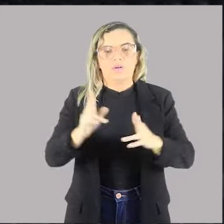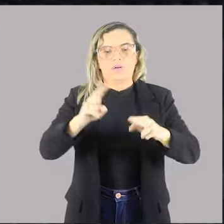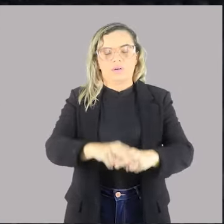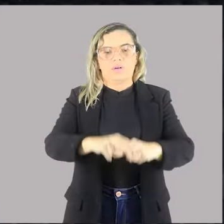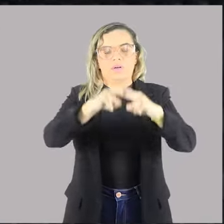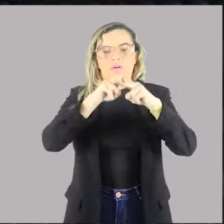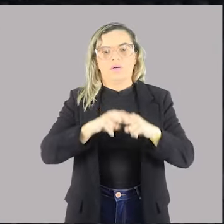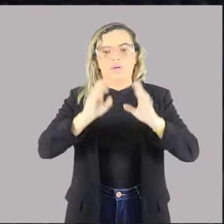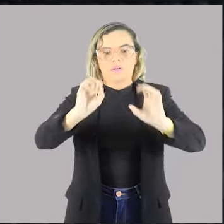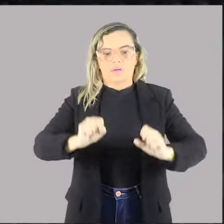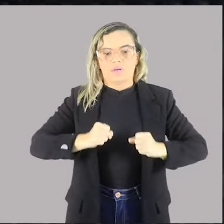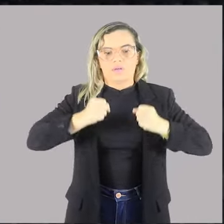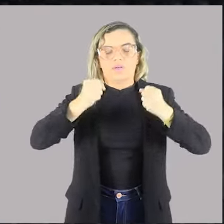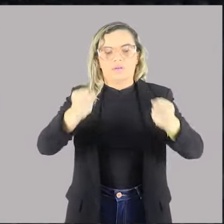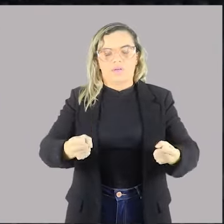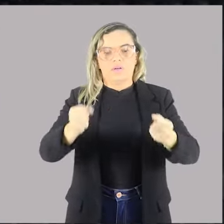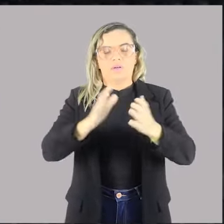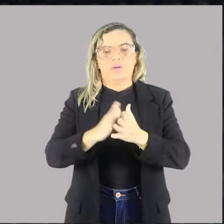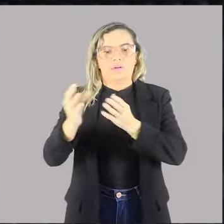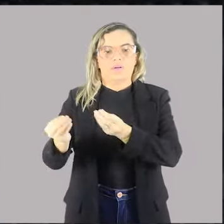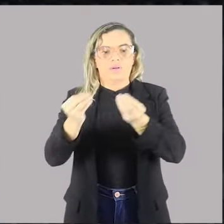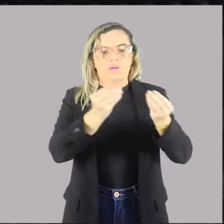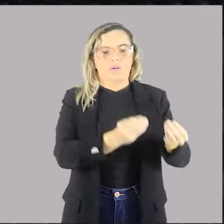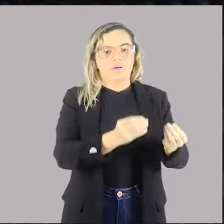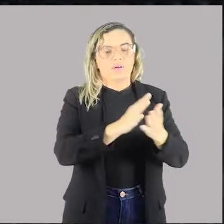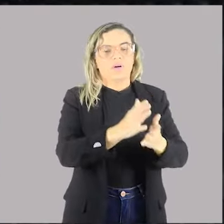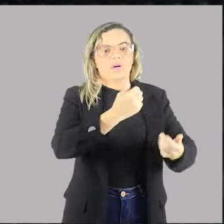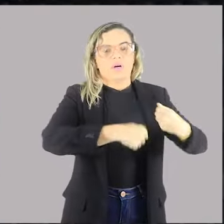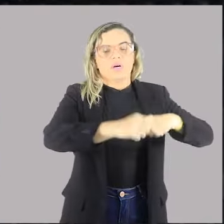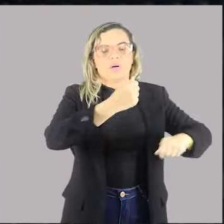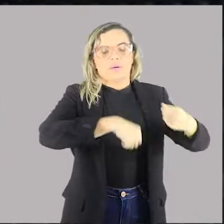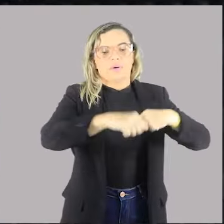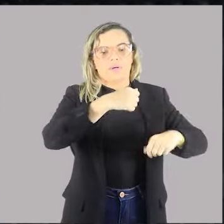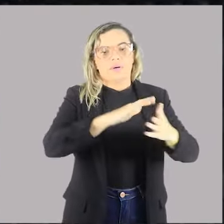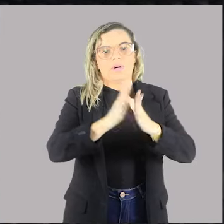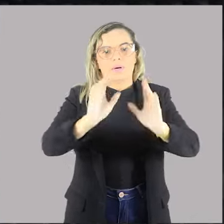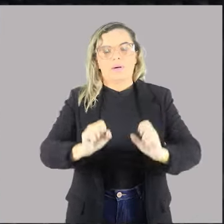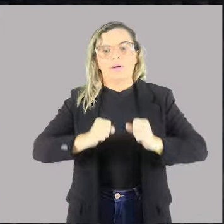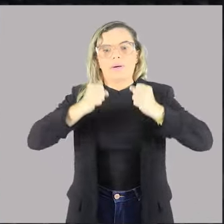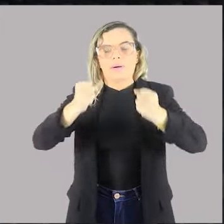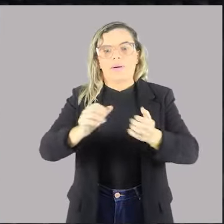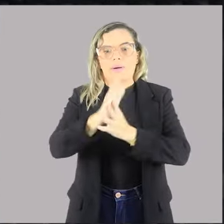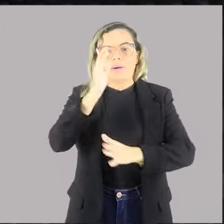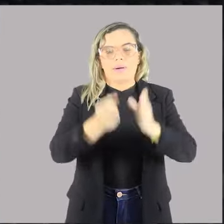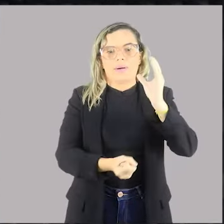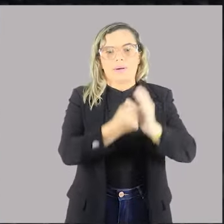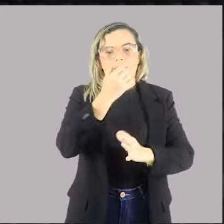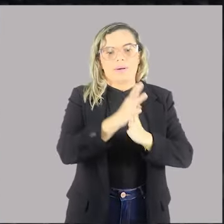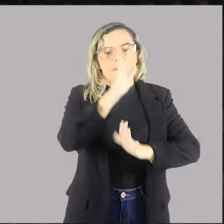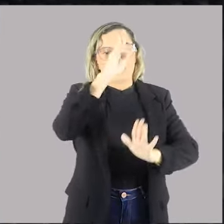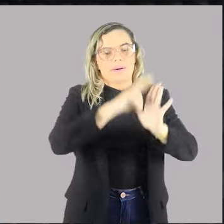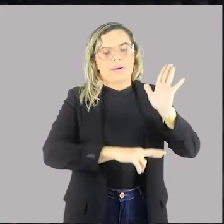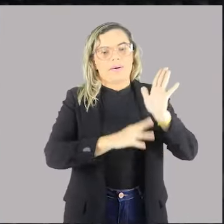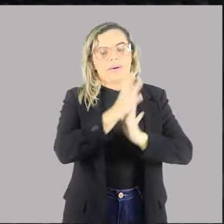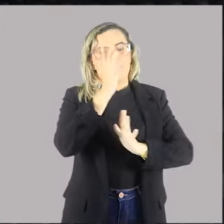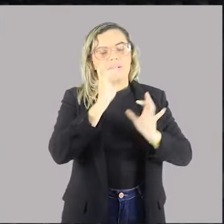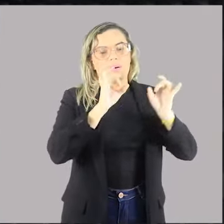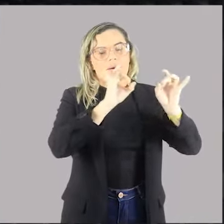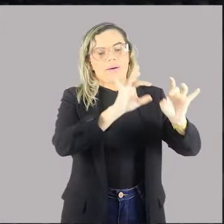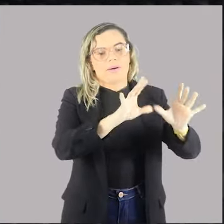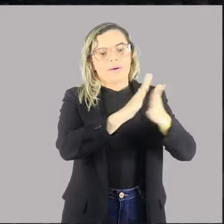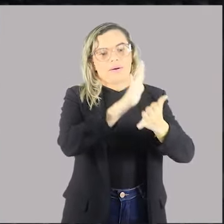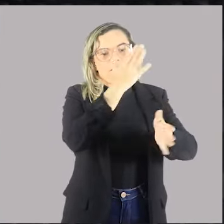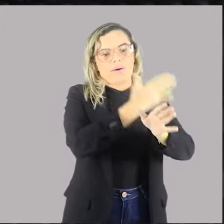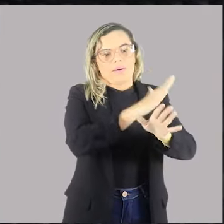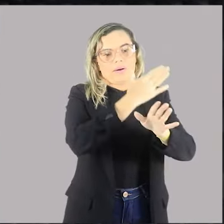é um poder concedido ao administrador público para que ele possa criar regramentos específicos na